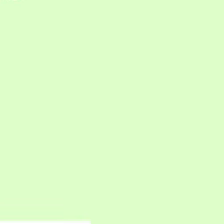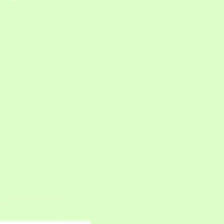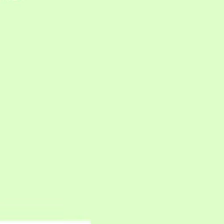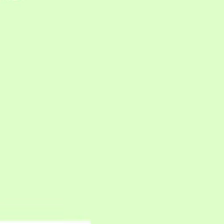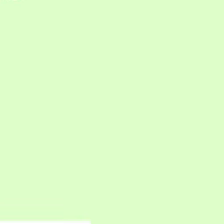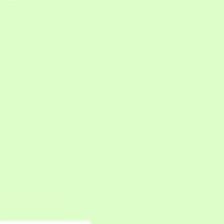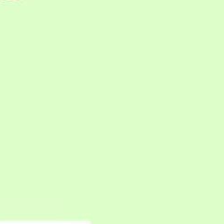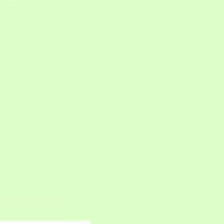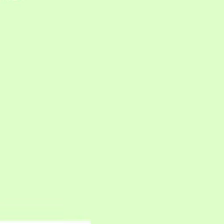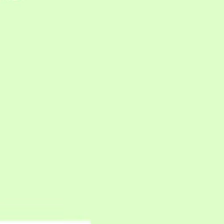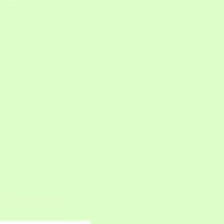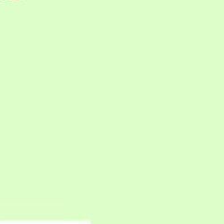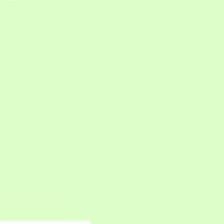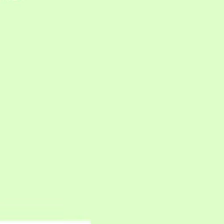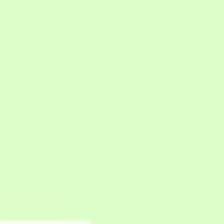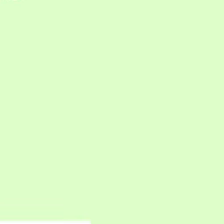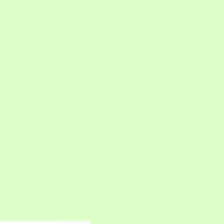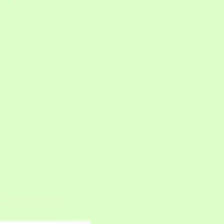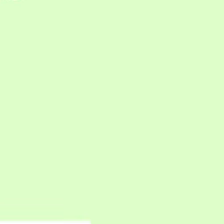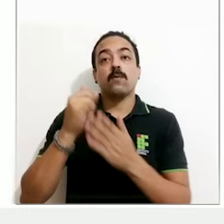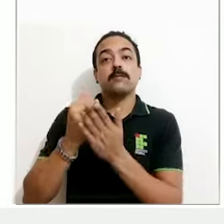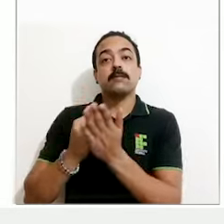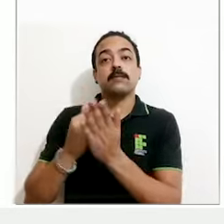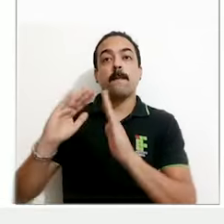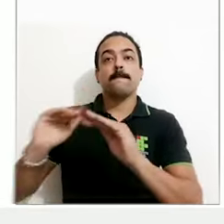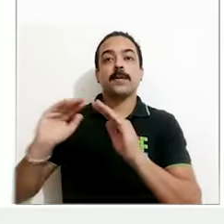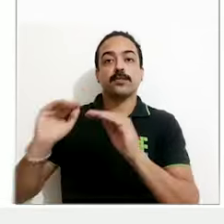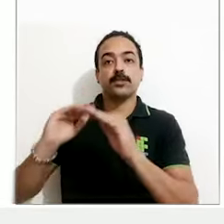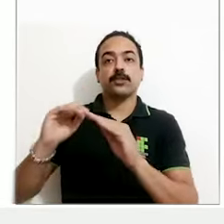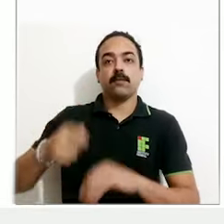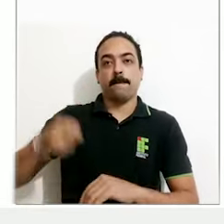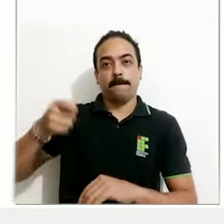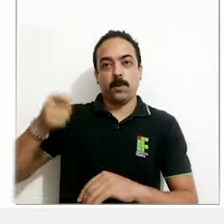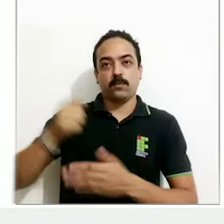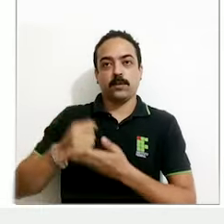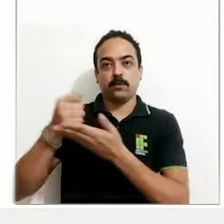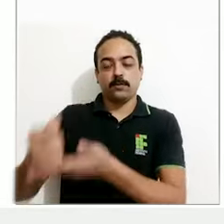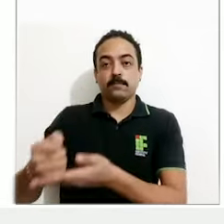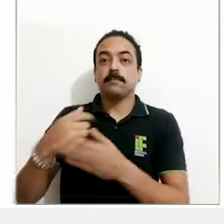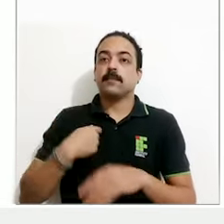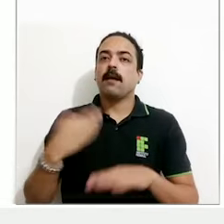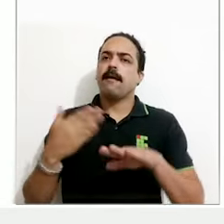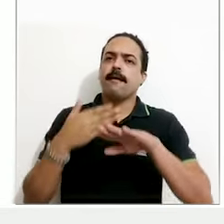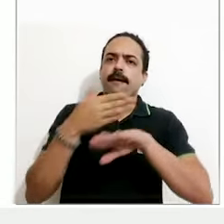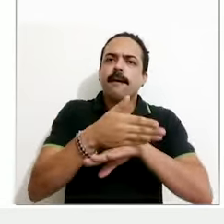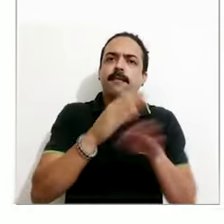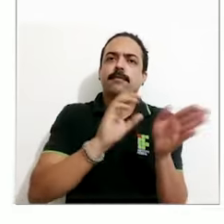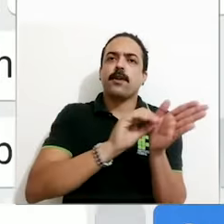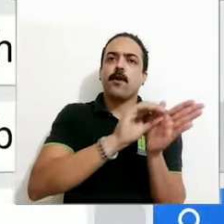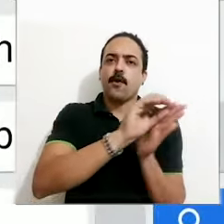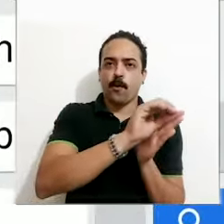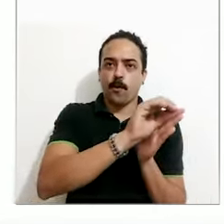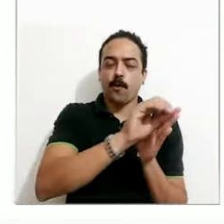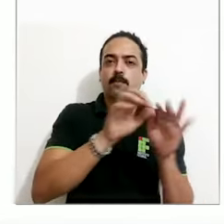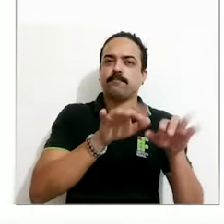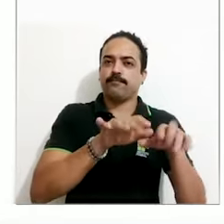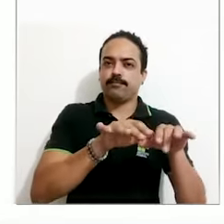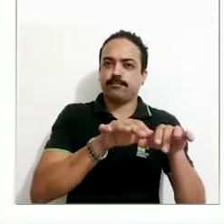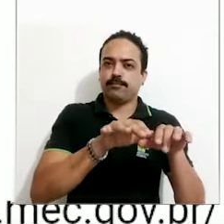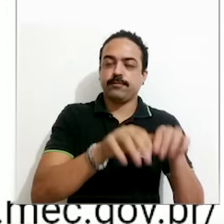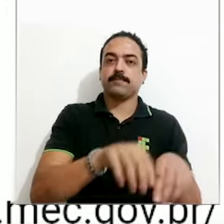recebe as inscrições de auxílio estudantil. Primeiramente, acesse o Google. No Google, você vai digitar